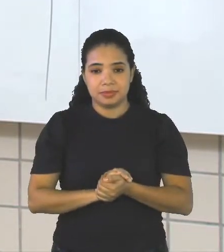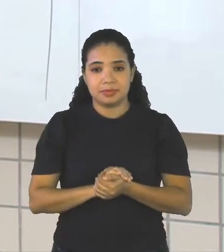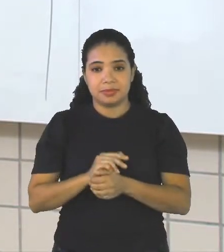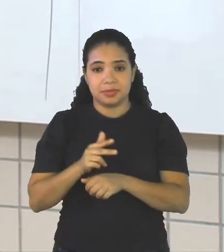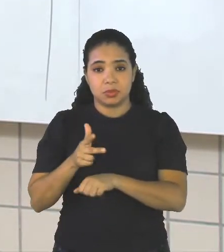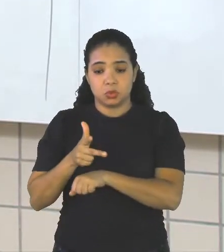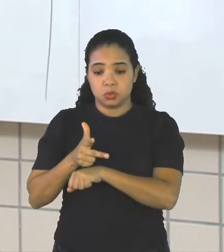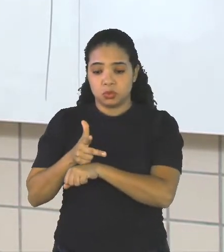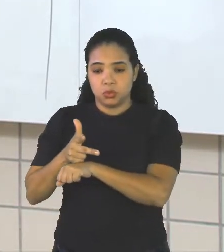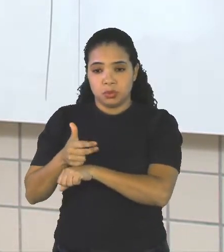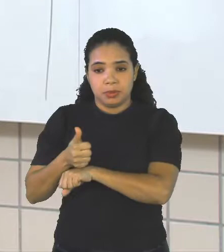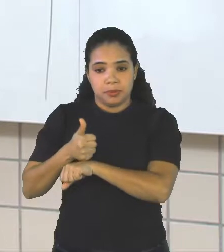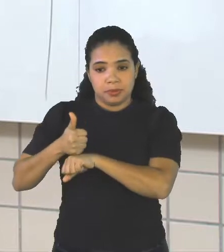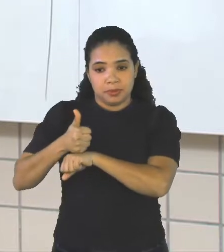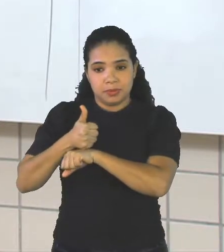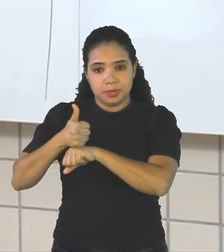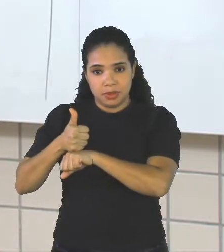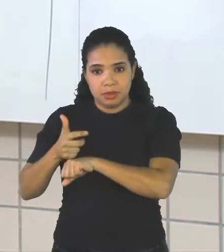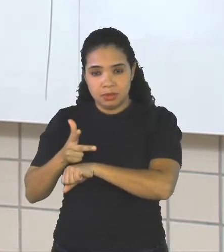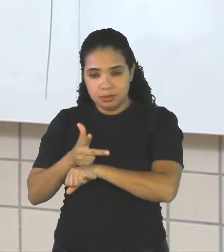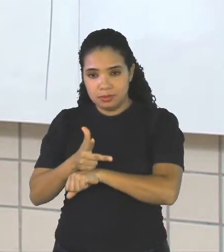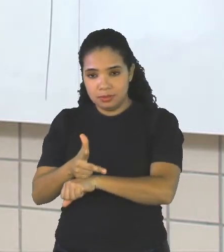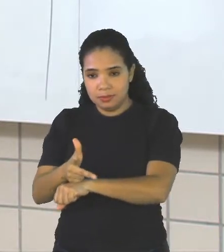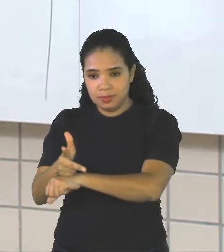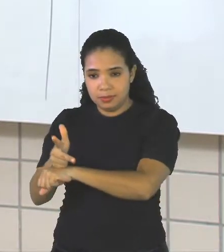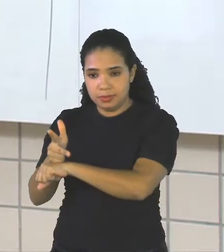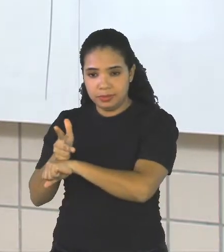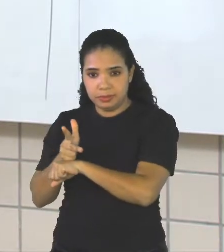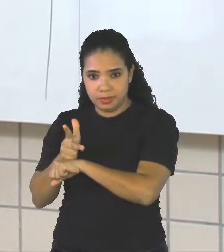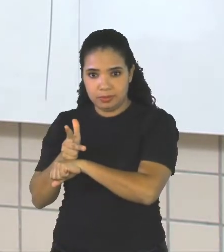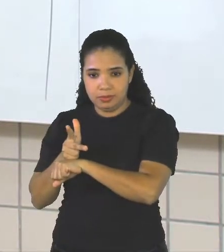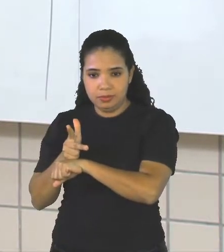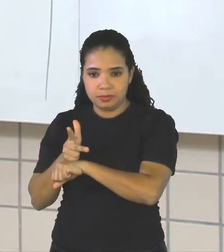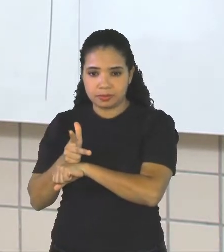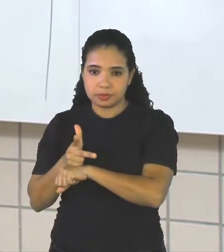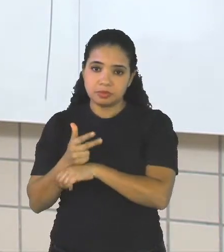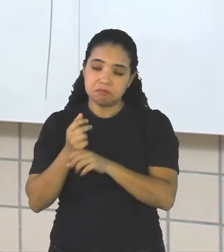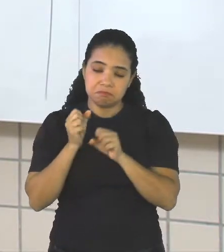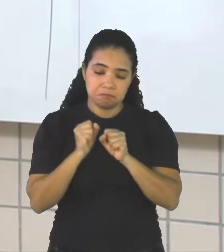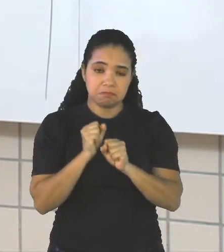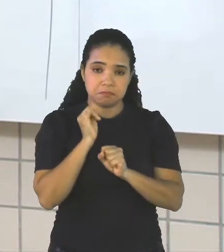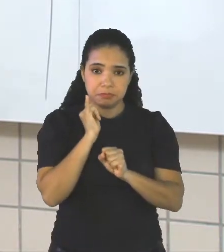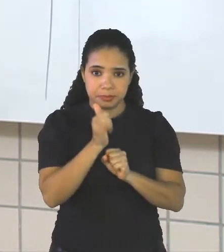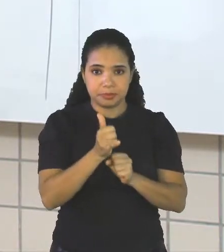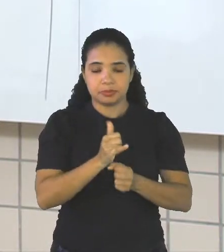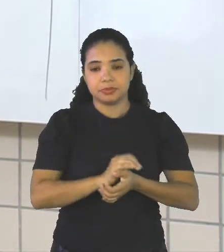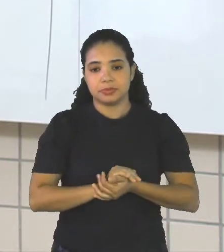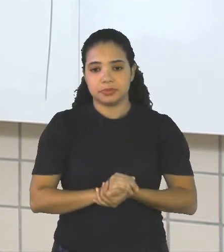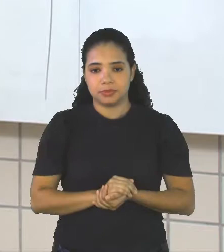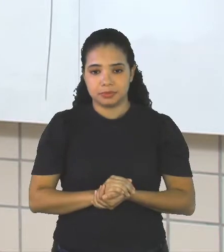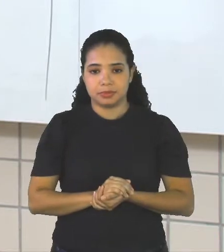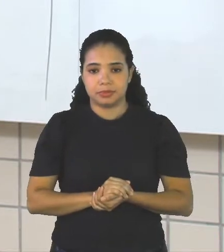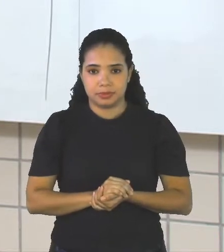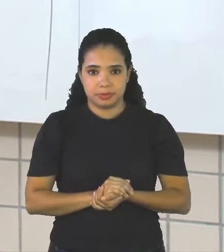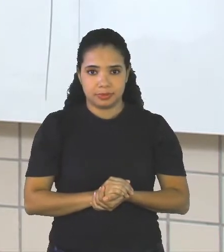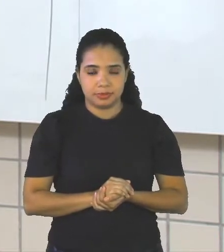Está conduzindo a câmera A câmera dele Então eu posso Então falar É Who Cam His Né? Que é